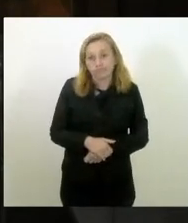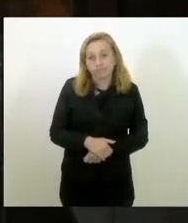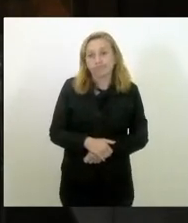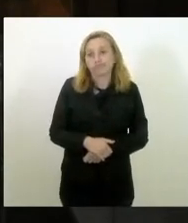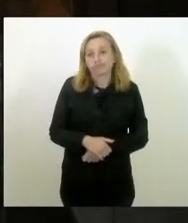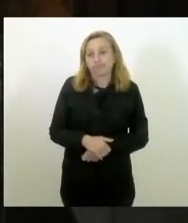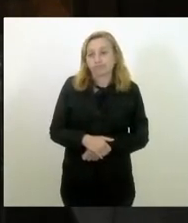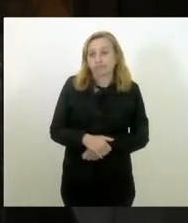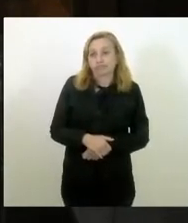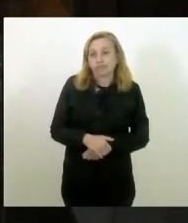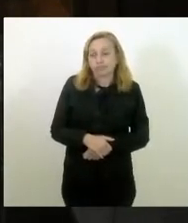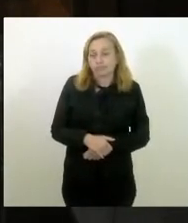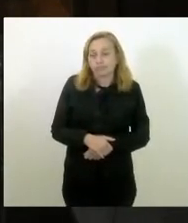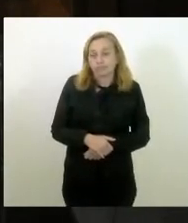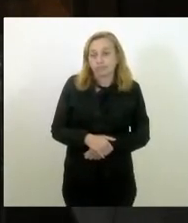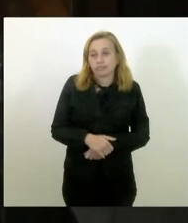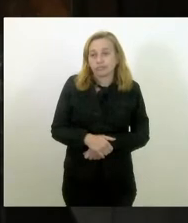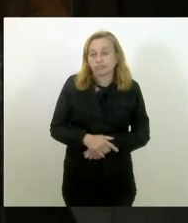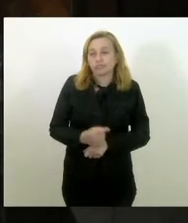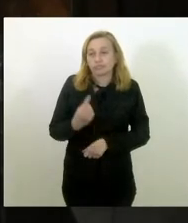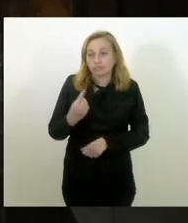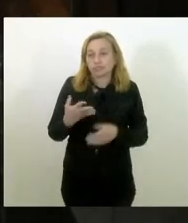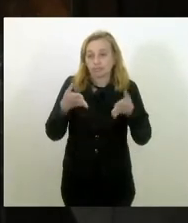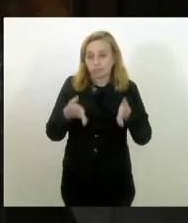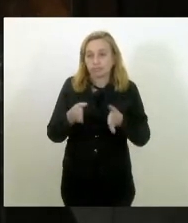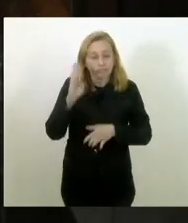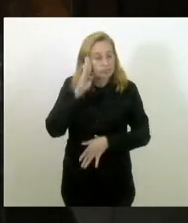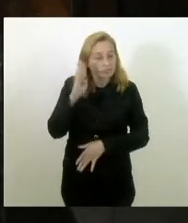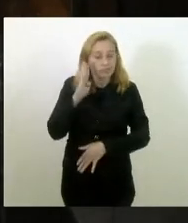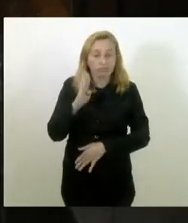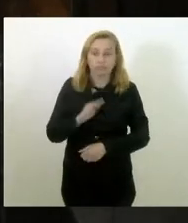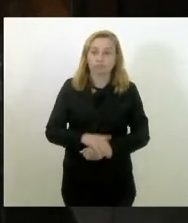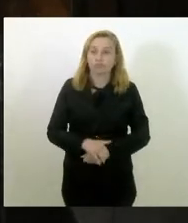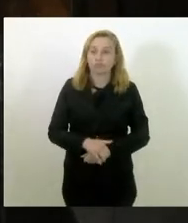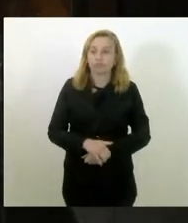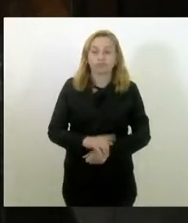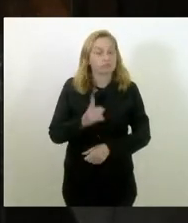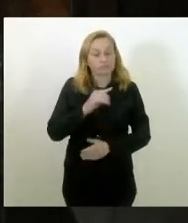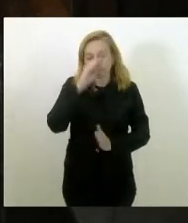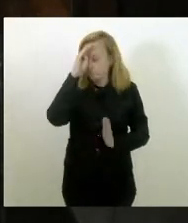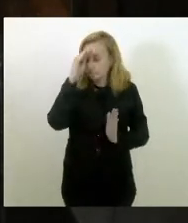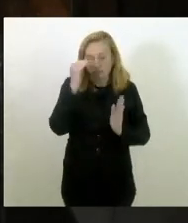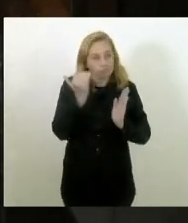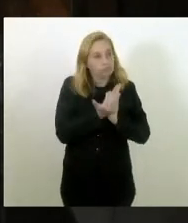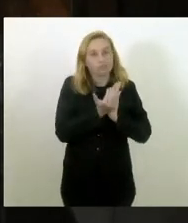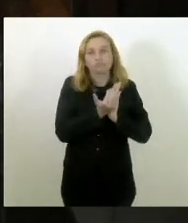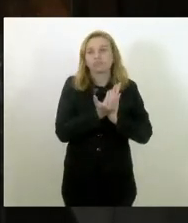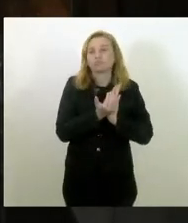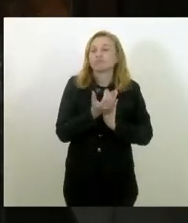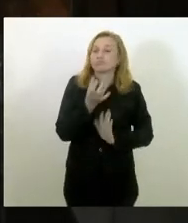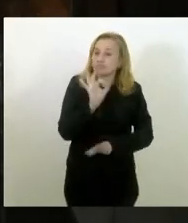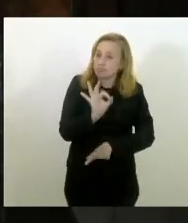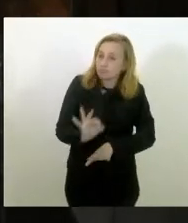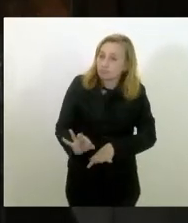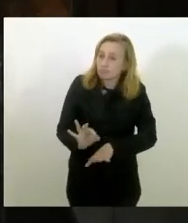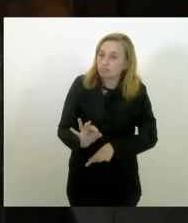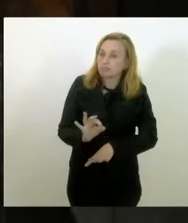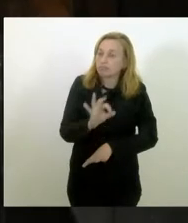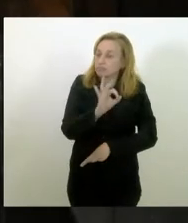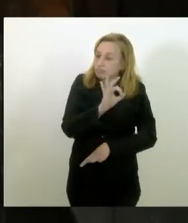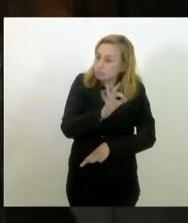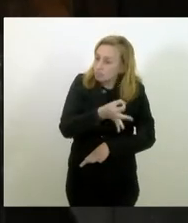e um dos quesitos centrais é que não cumpriram o percentual mínimo